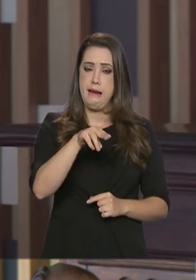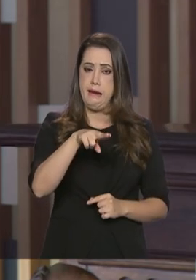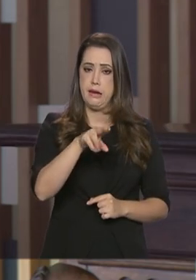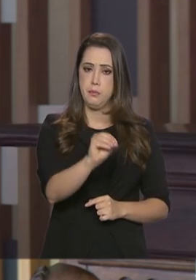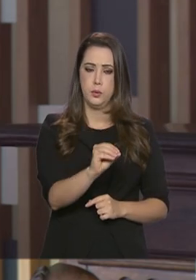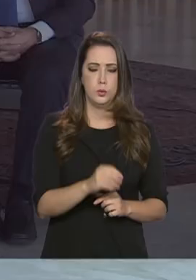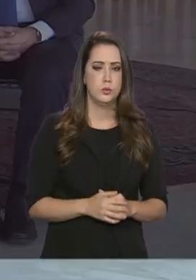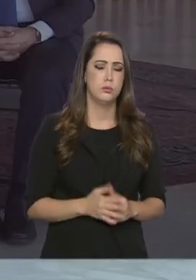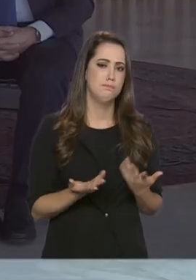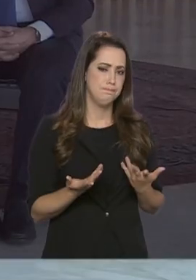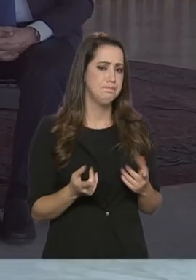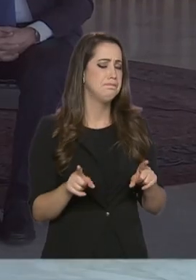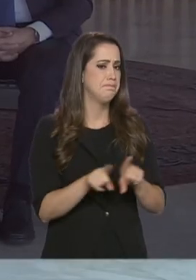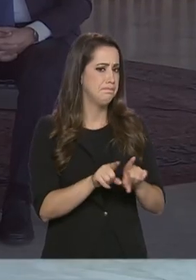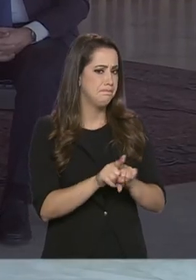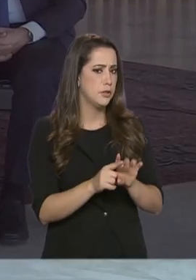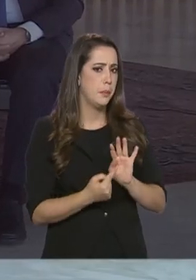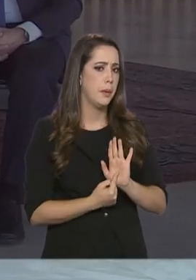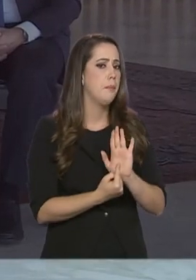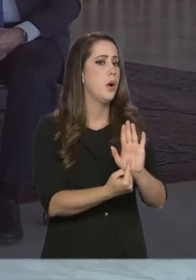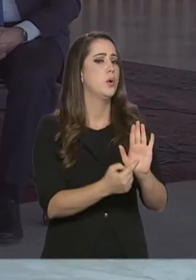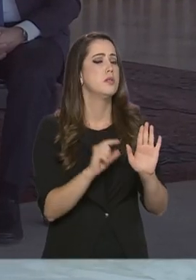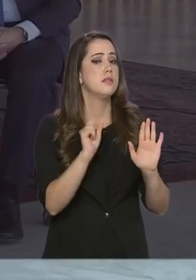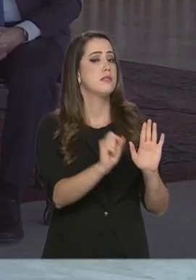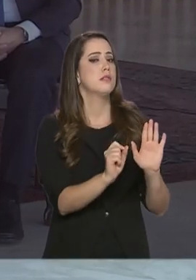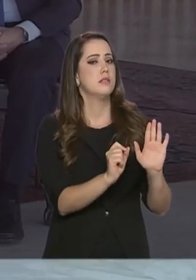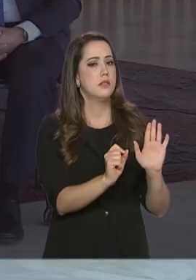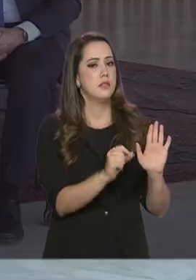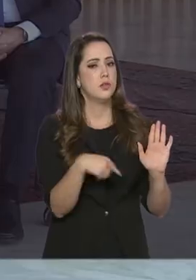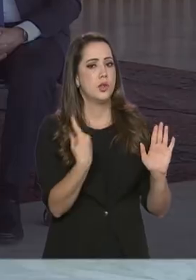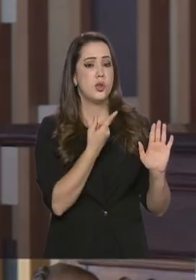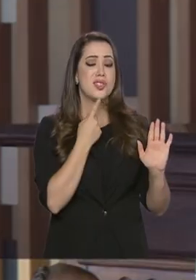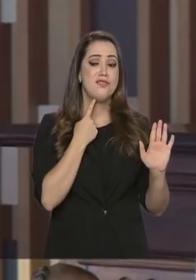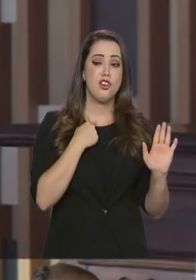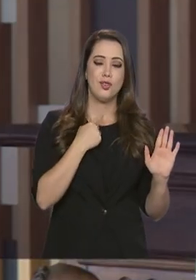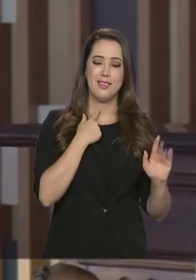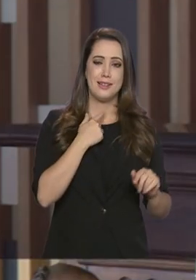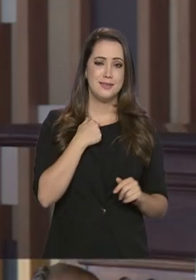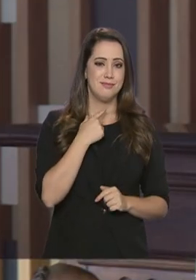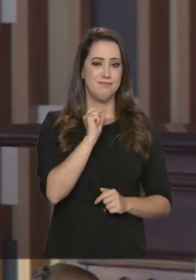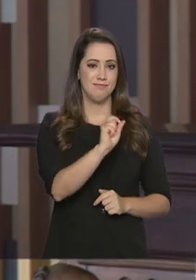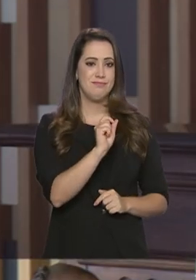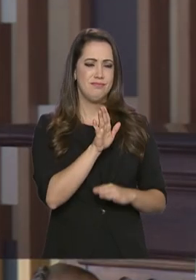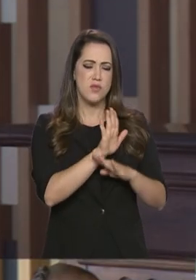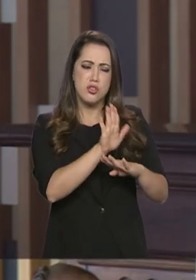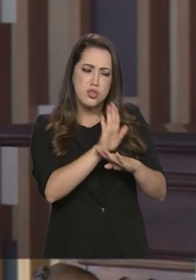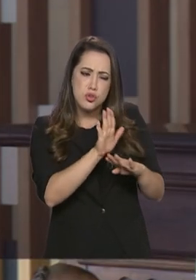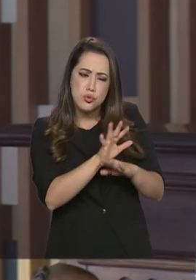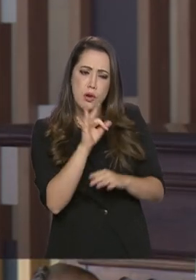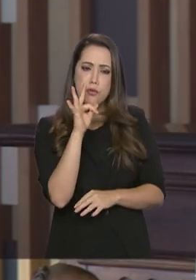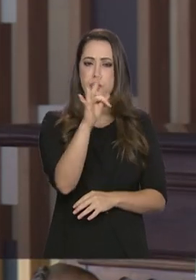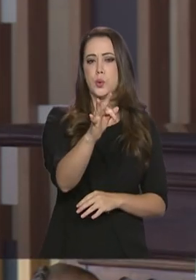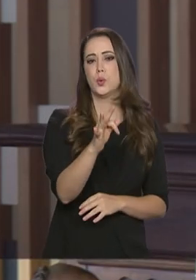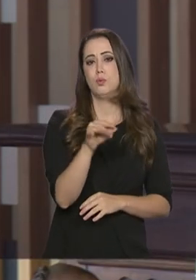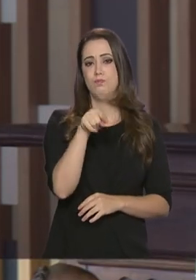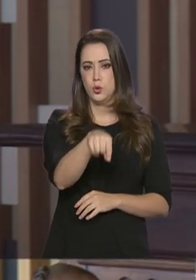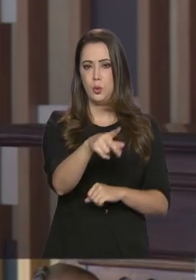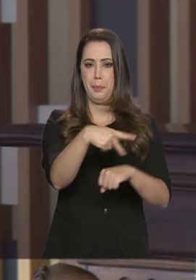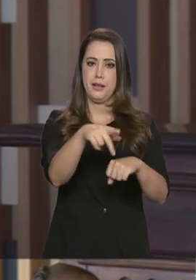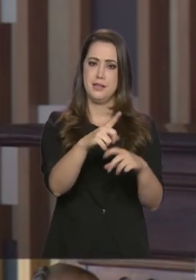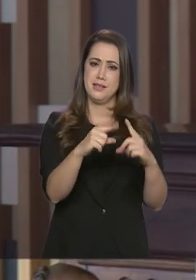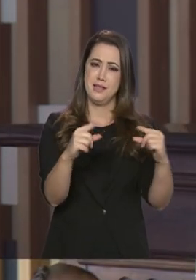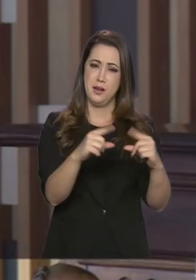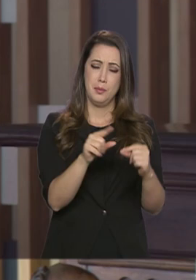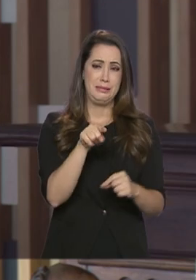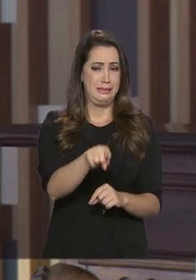profunda, isso está sendo um símbolo desse nosso desejo de fazer algo pelo futuro do Líbano. Um país que